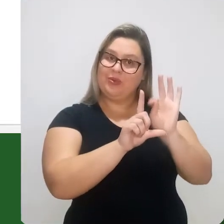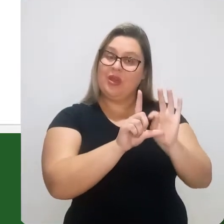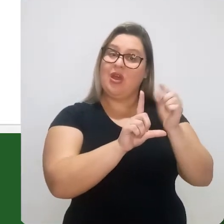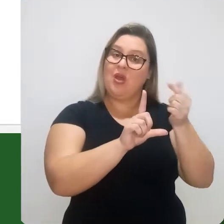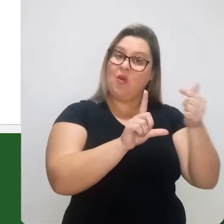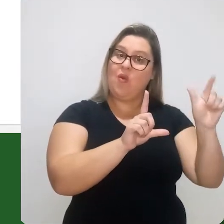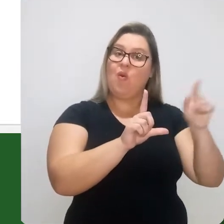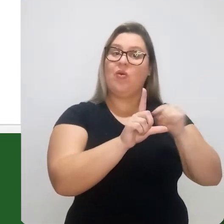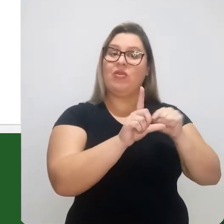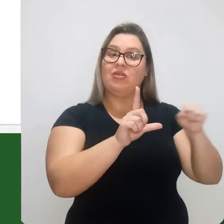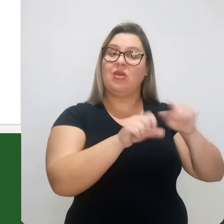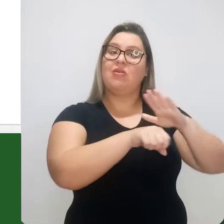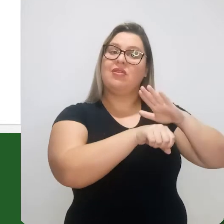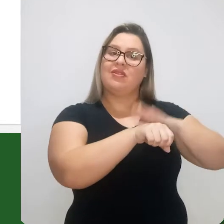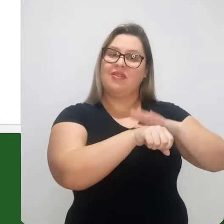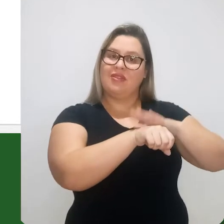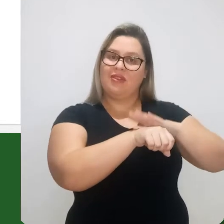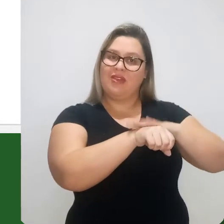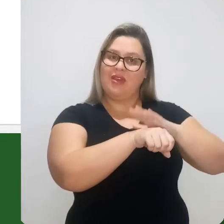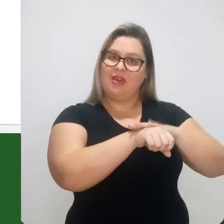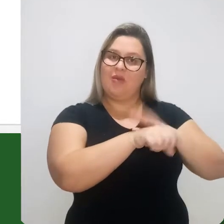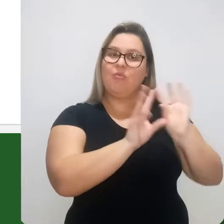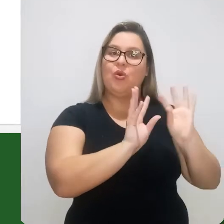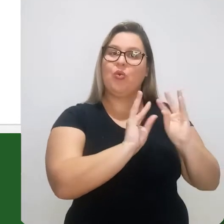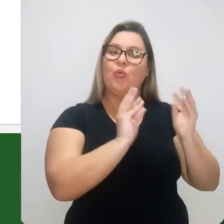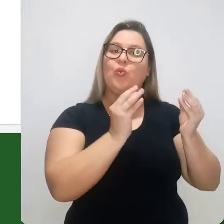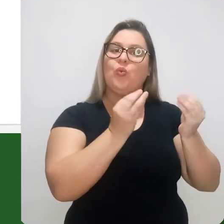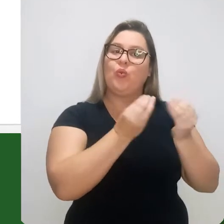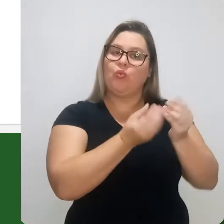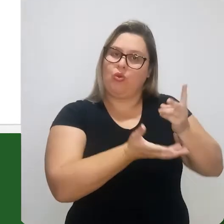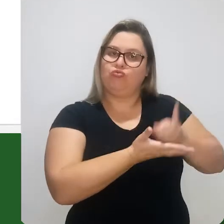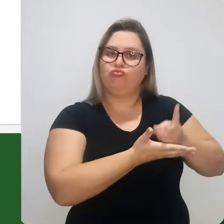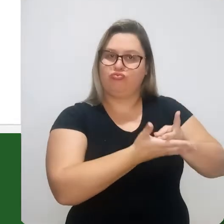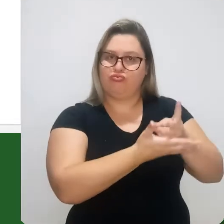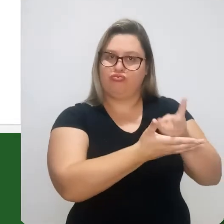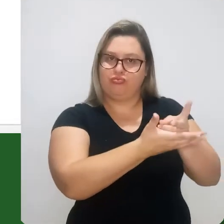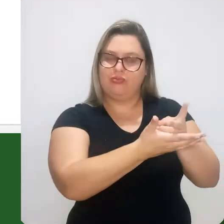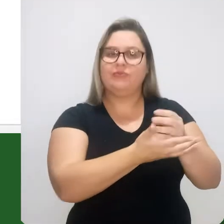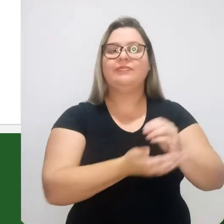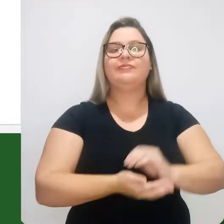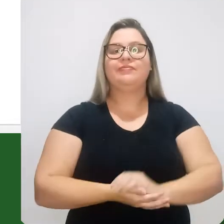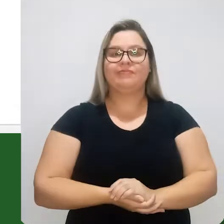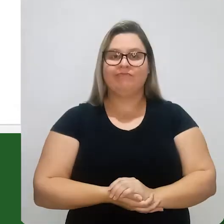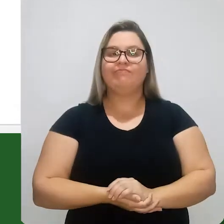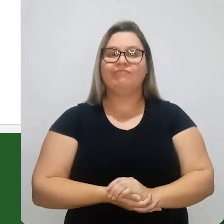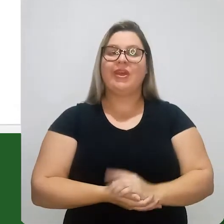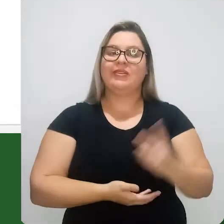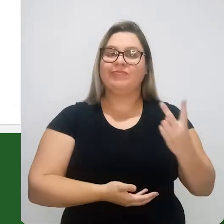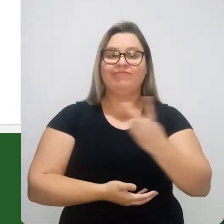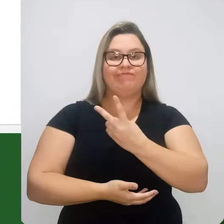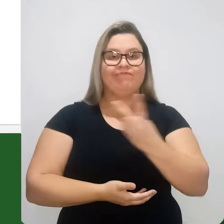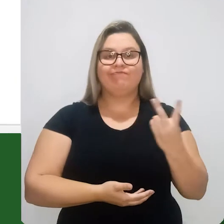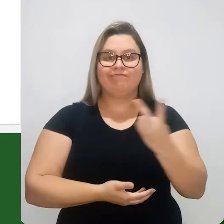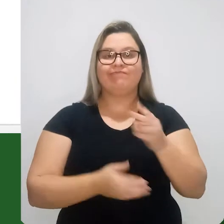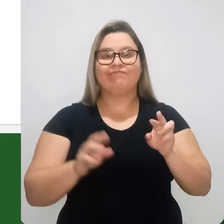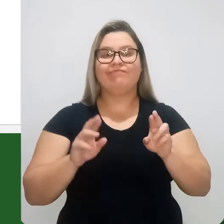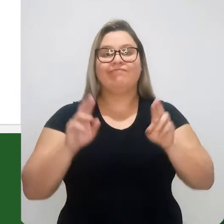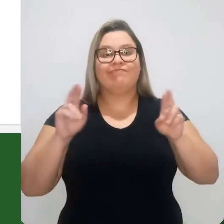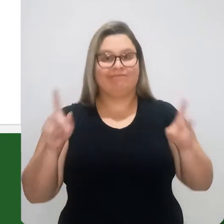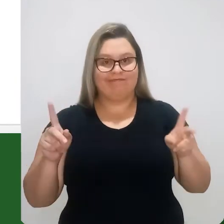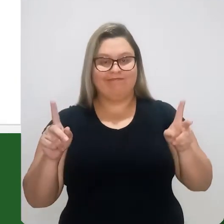como uma variável e a outra variável é o tempo. A concentração é constante. Então, temos